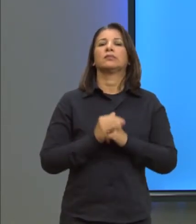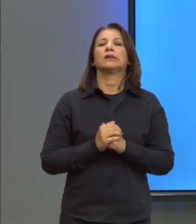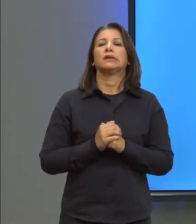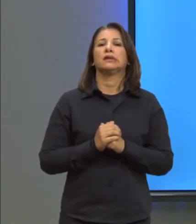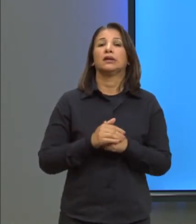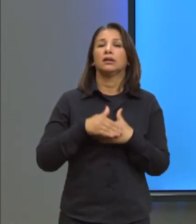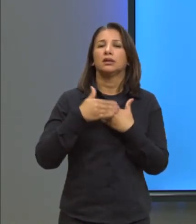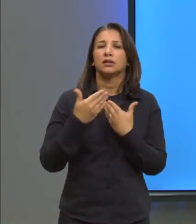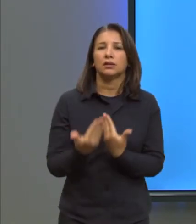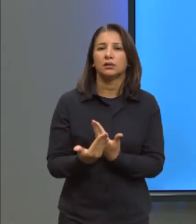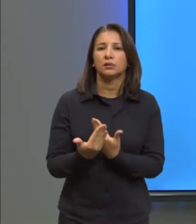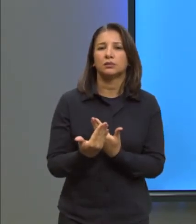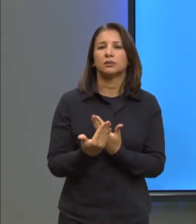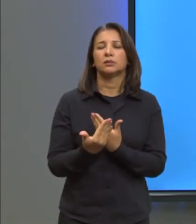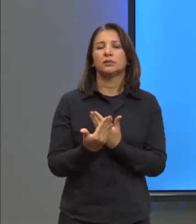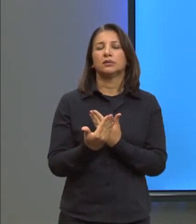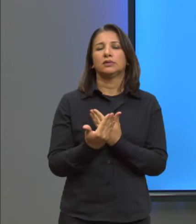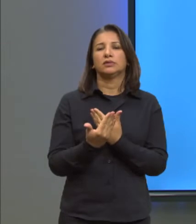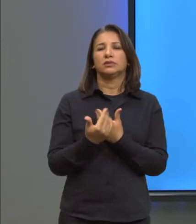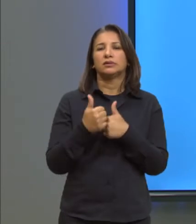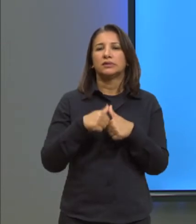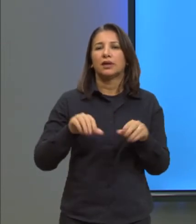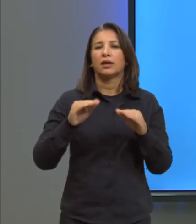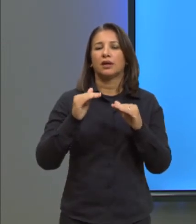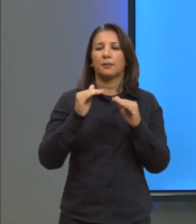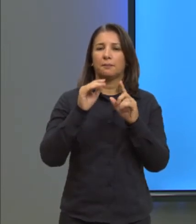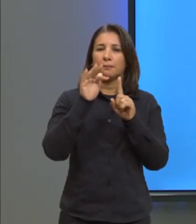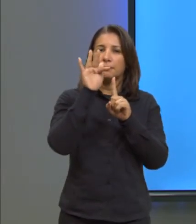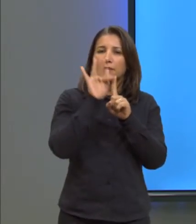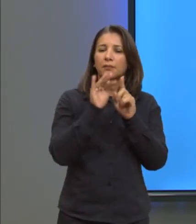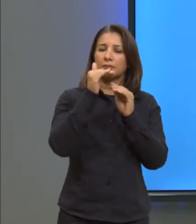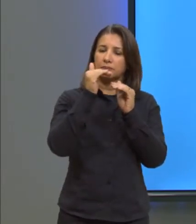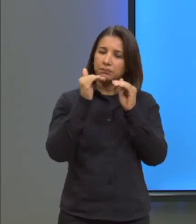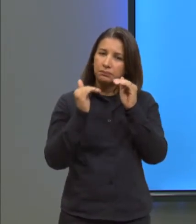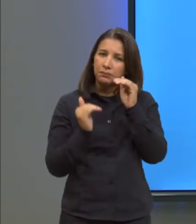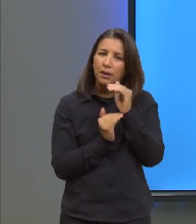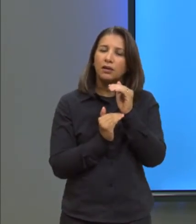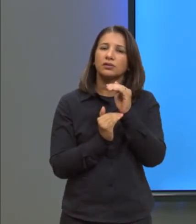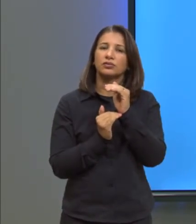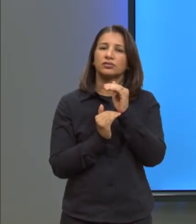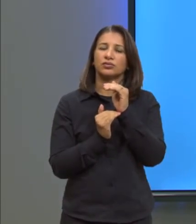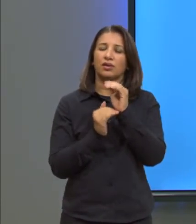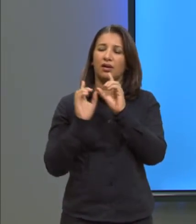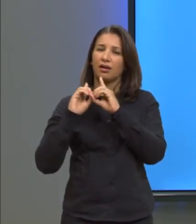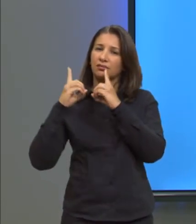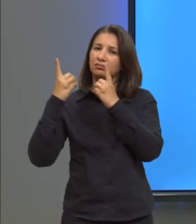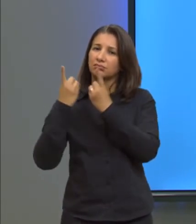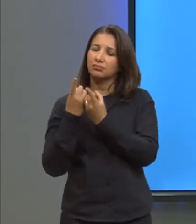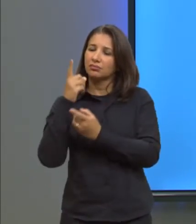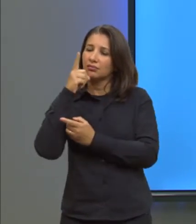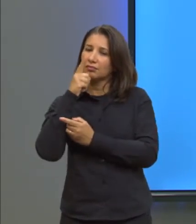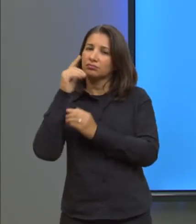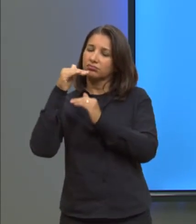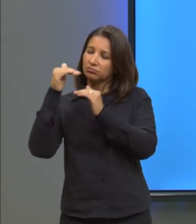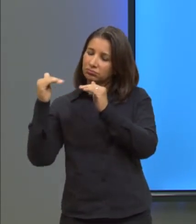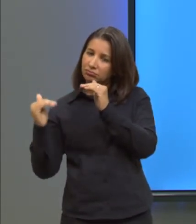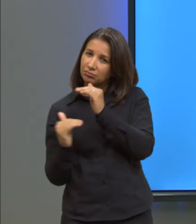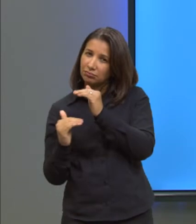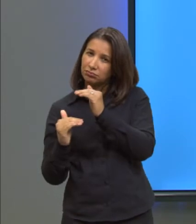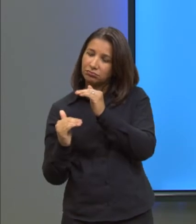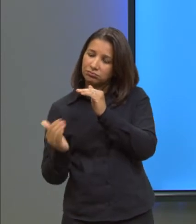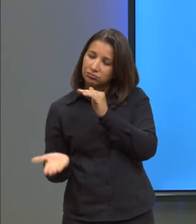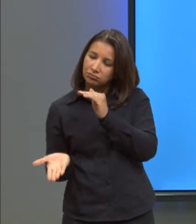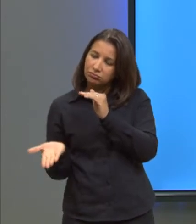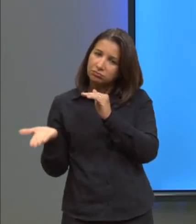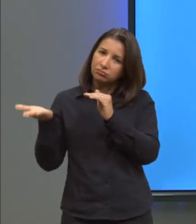quando está baixando a temperatura, o volume da água, a densidade da água cai e ela sobe,